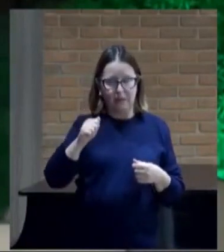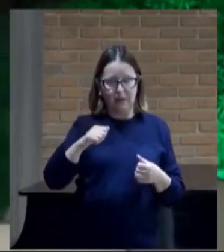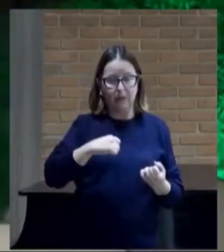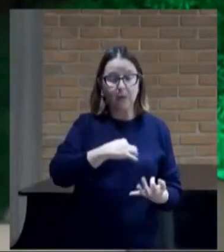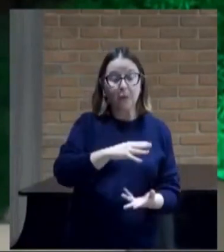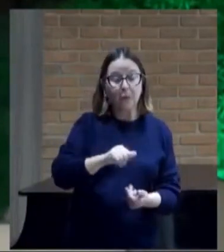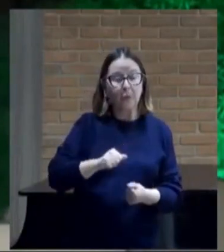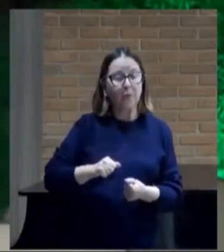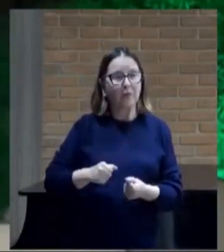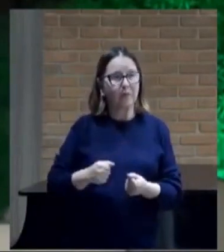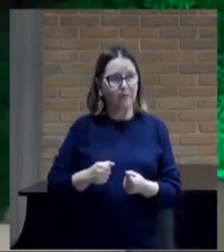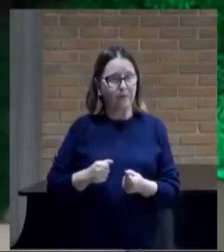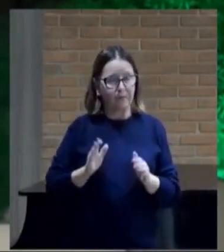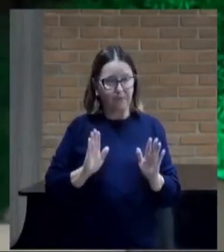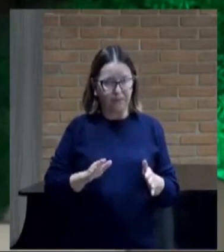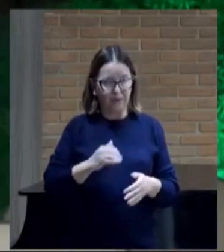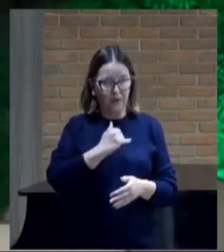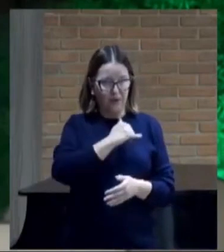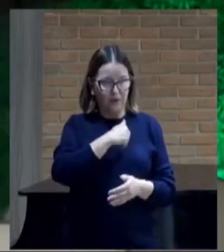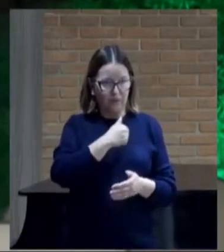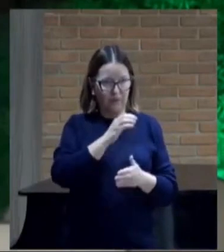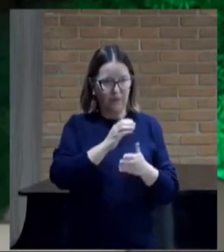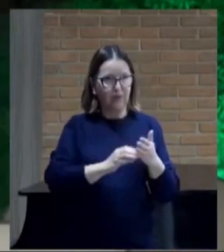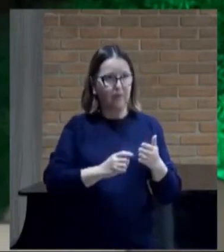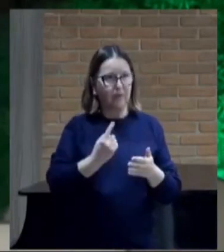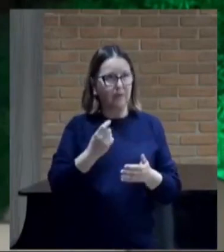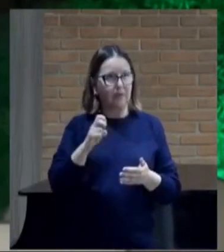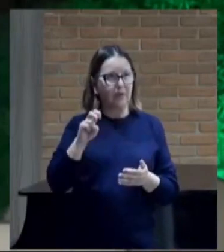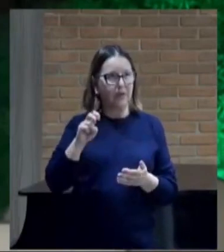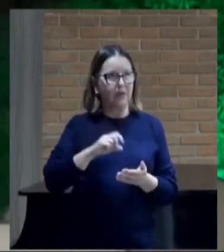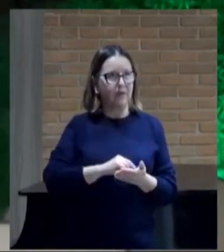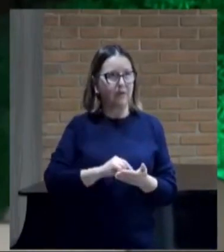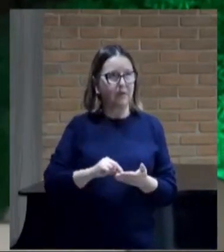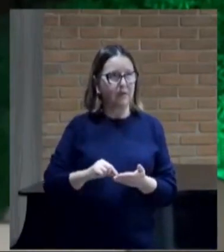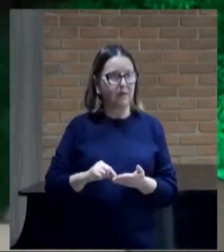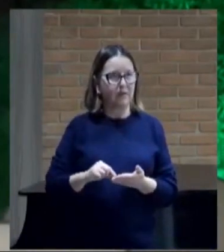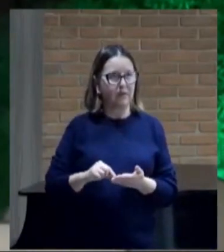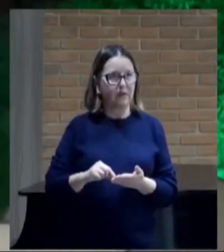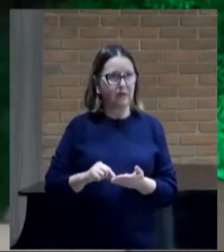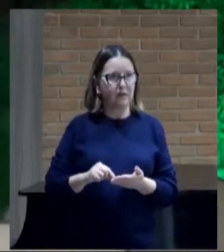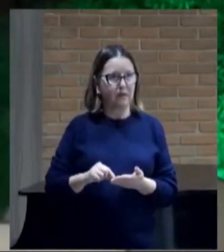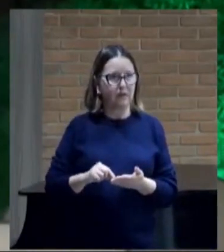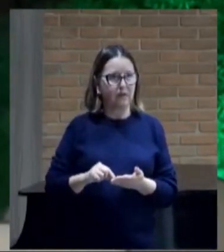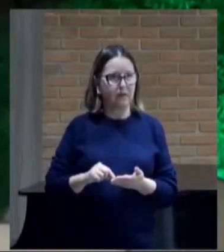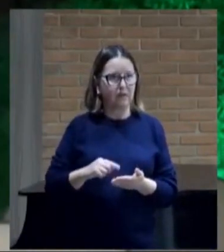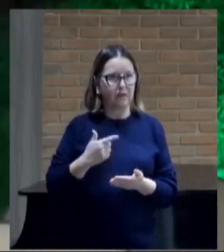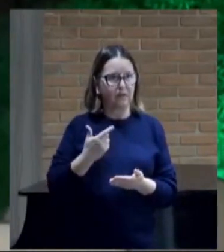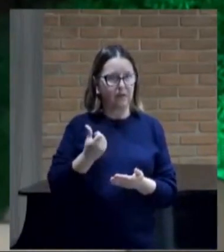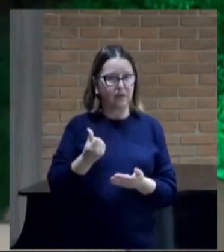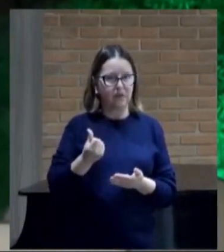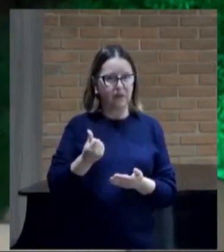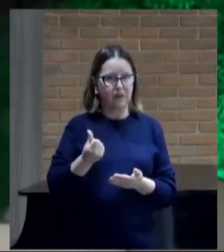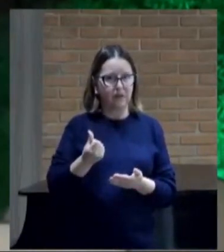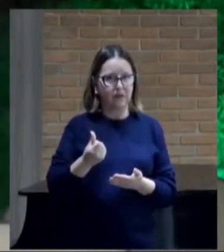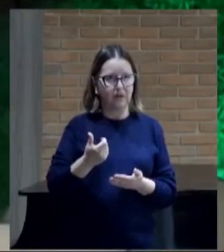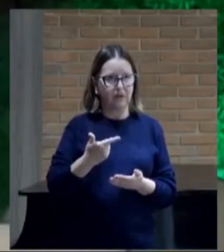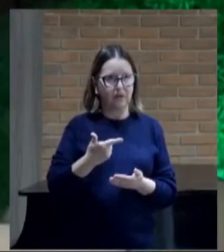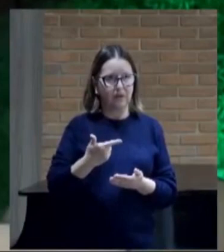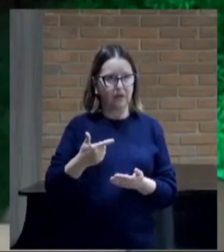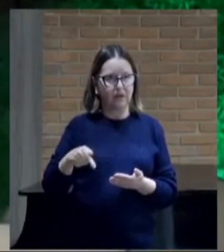vamos voltar a João capítulo 15 versículos 26 e 27